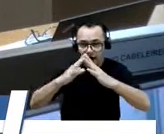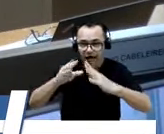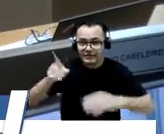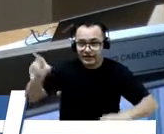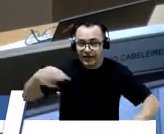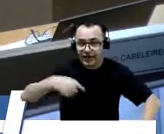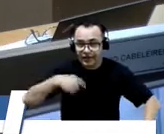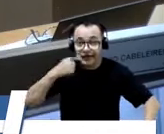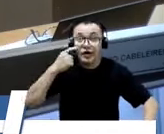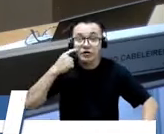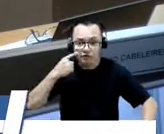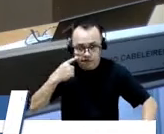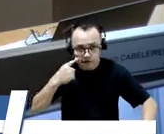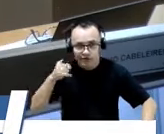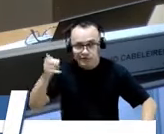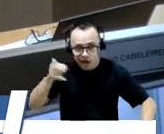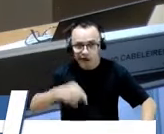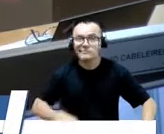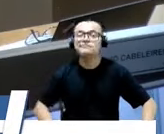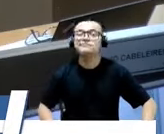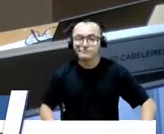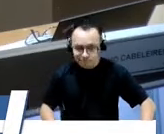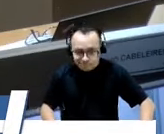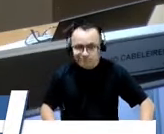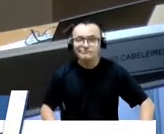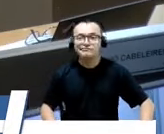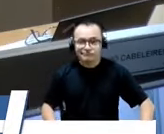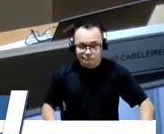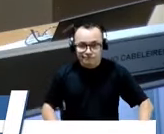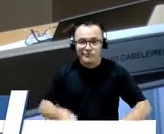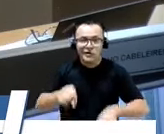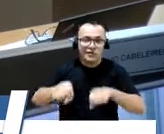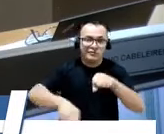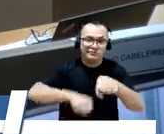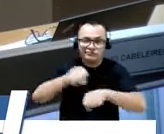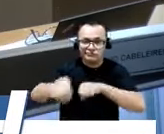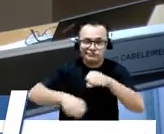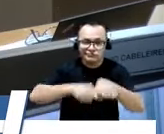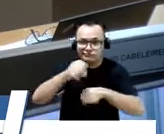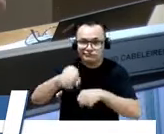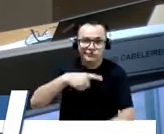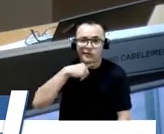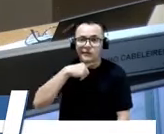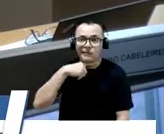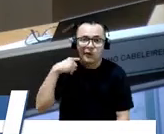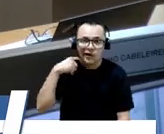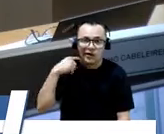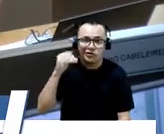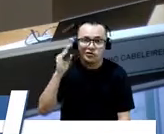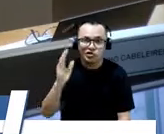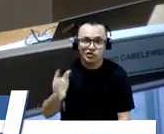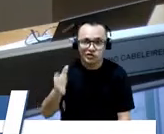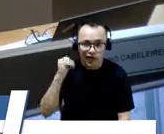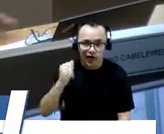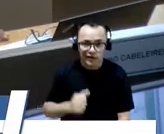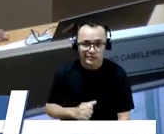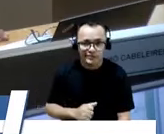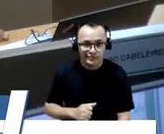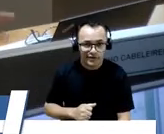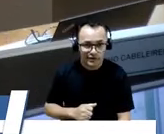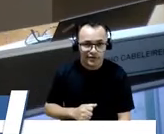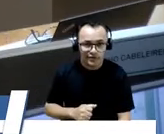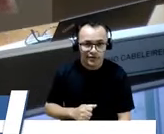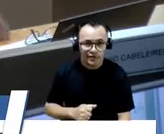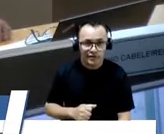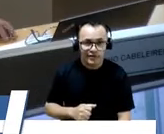naquela rodovia que é muito, é bicicleteiro que já morreu, que esse dia para trás morreu um piauense lá, que